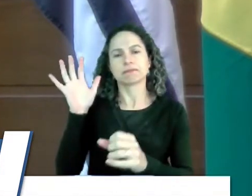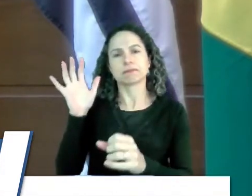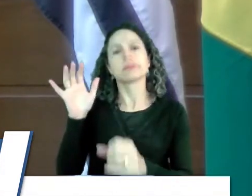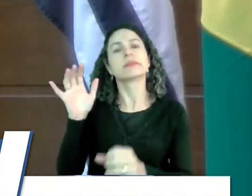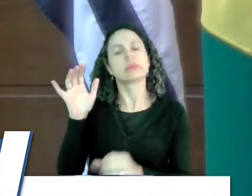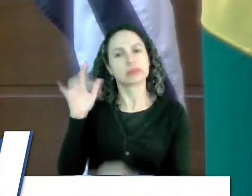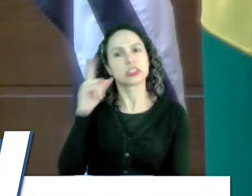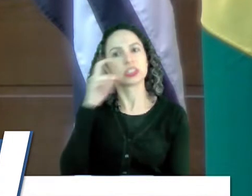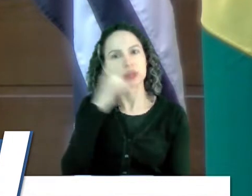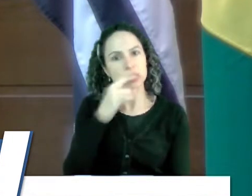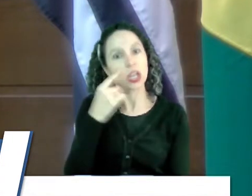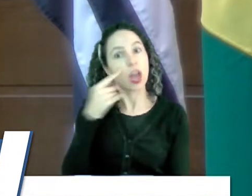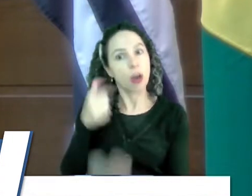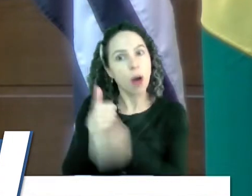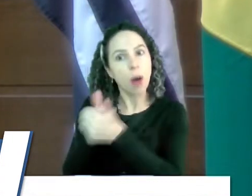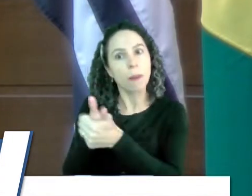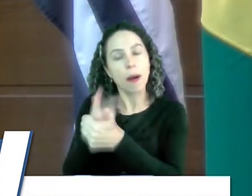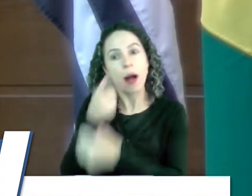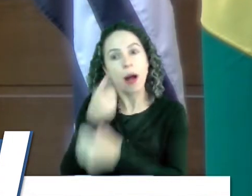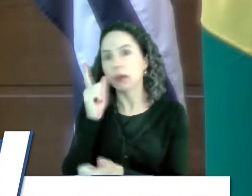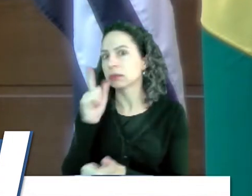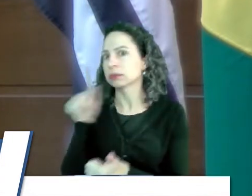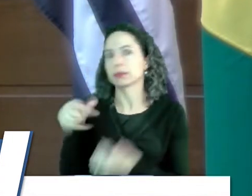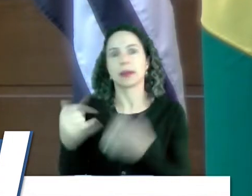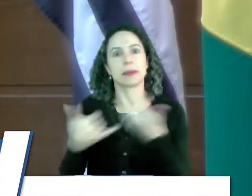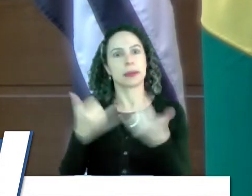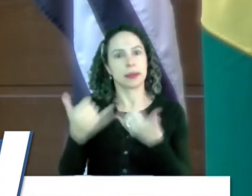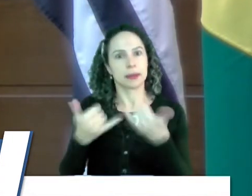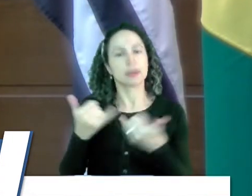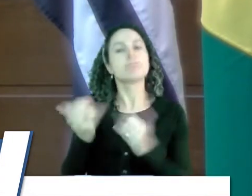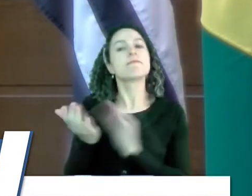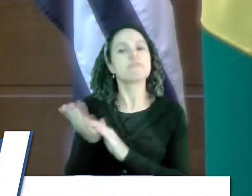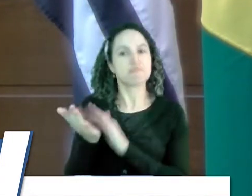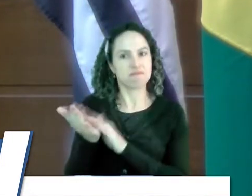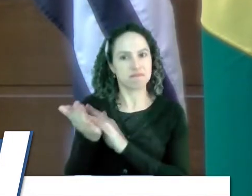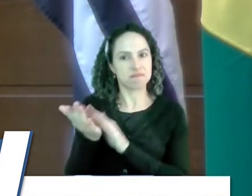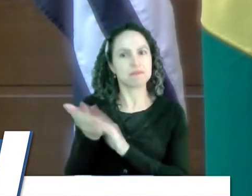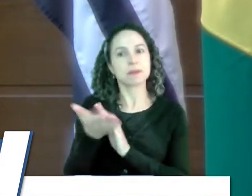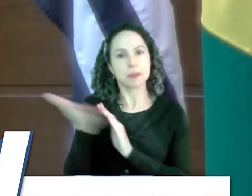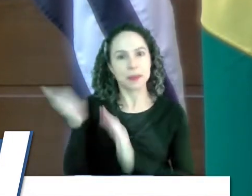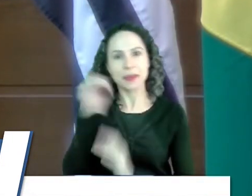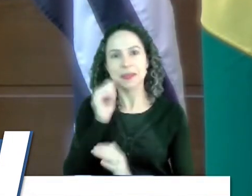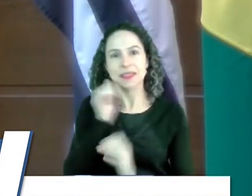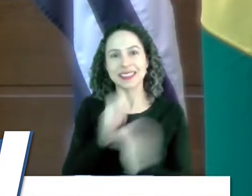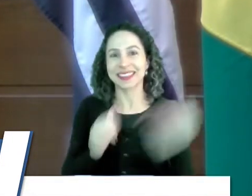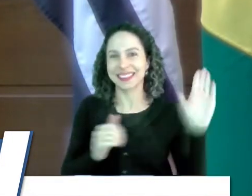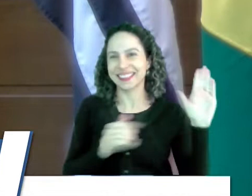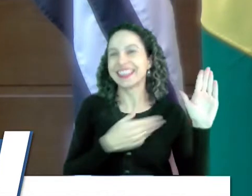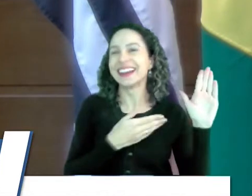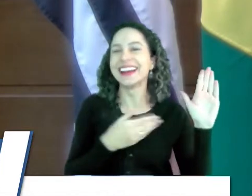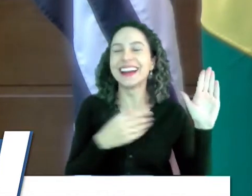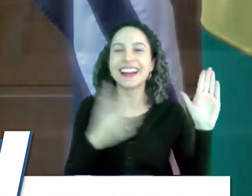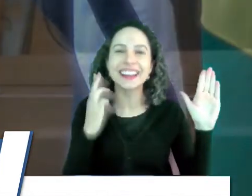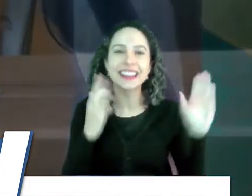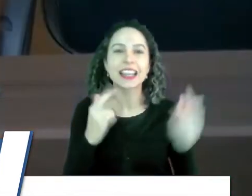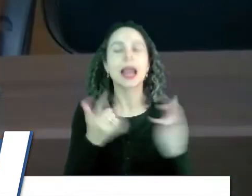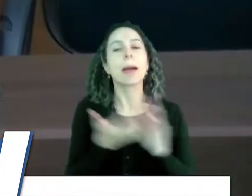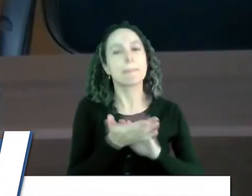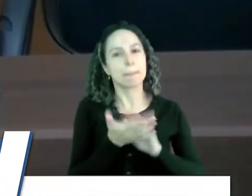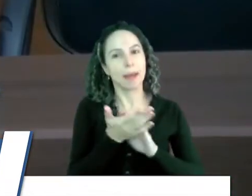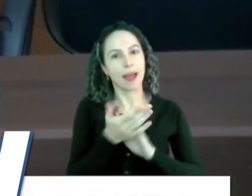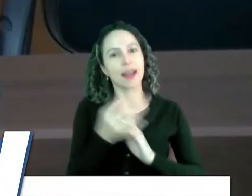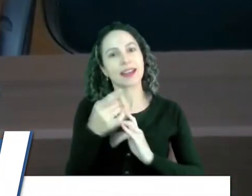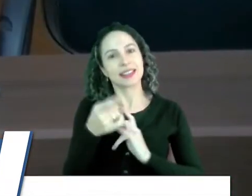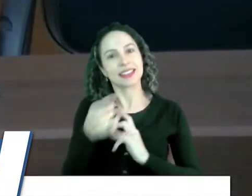que eu acompanhei lá ontem não é brincadeira, viu, Lurdinho, parabéns para vocês, mulher. Uma parte, Zezinho. Pois não. Quero te parabenizar, né, que